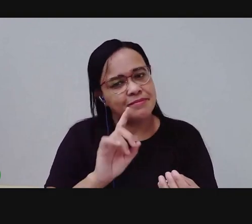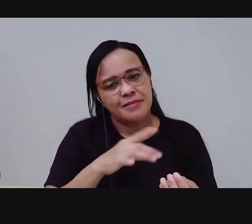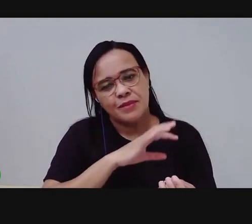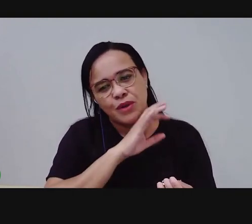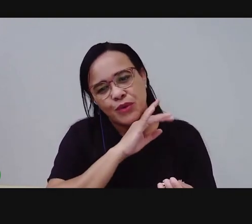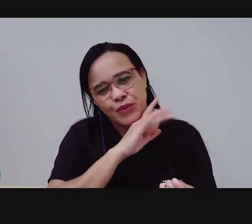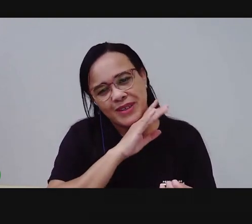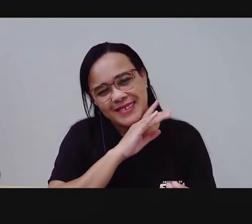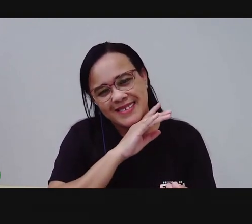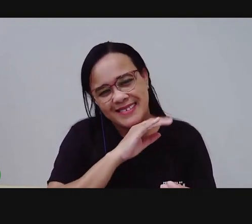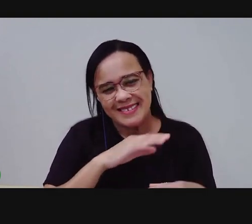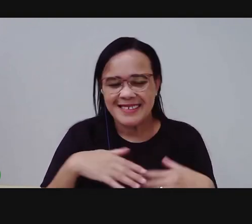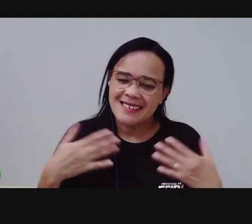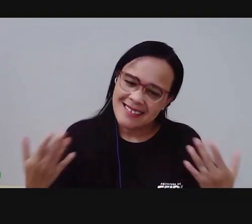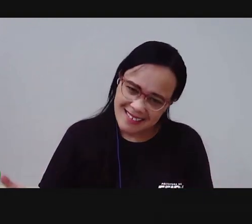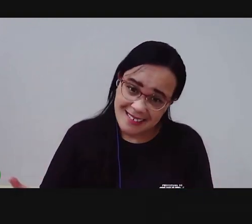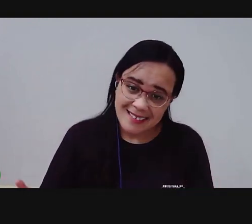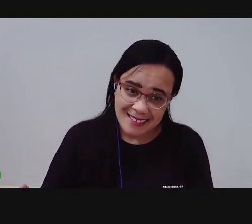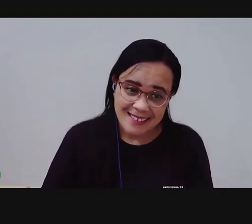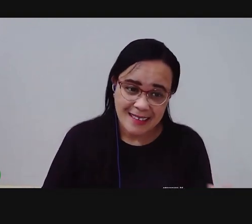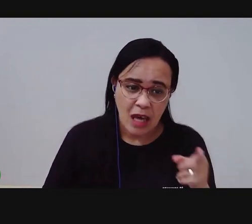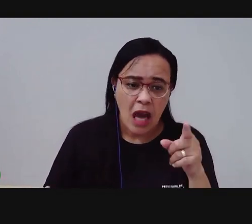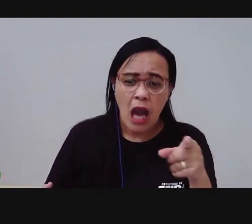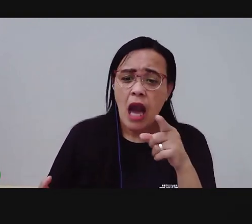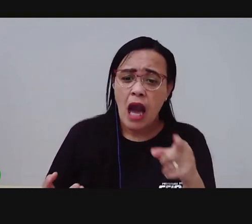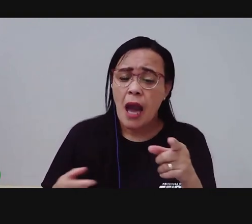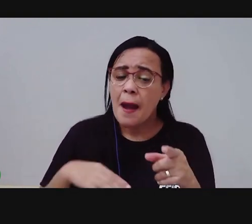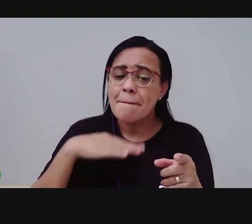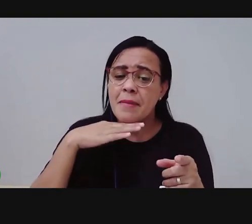Não é melhor você levar uma barraca?